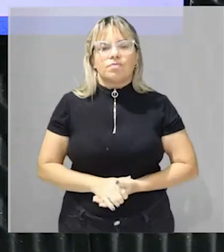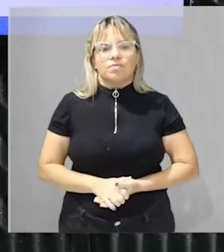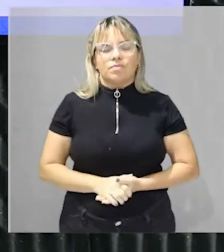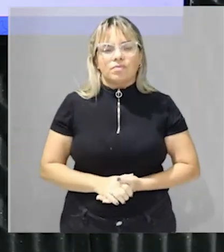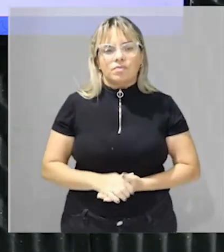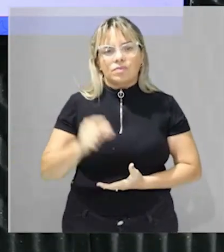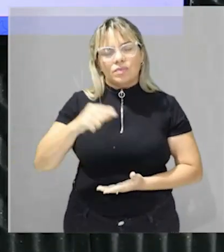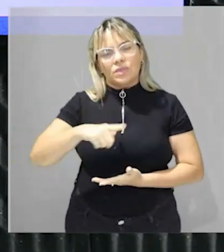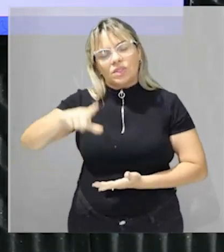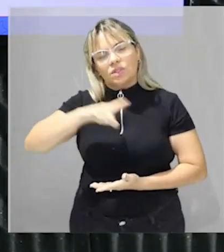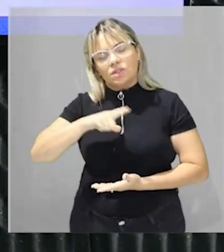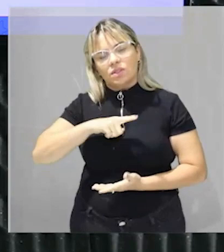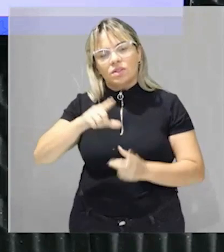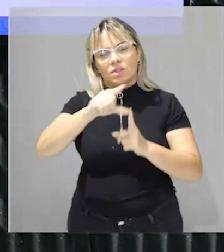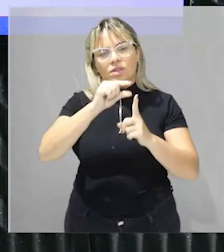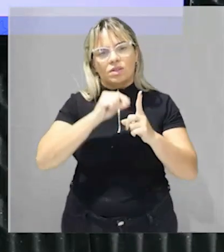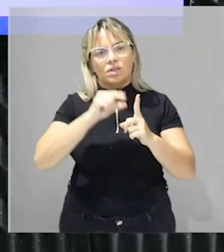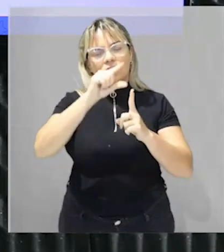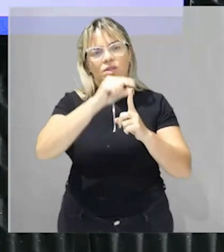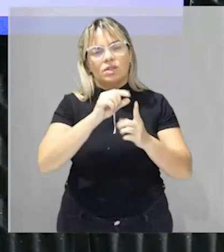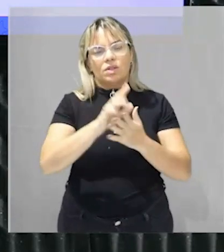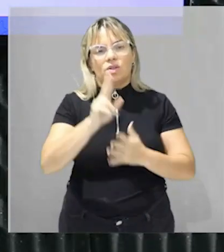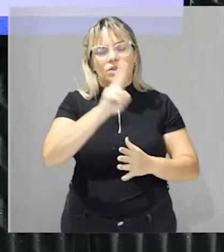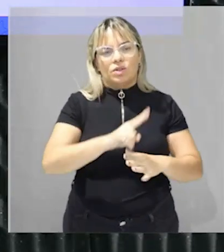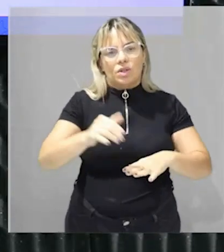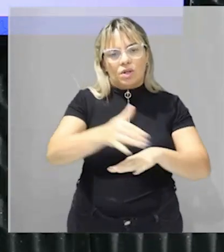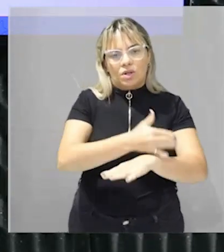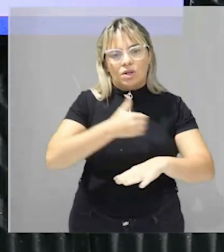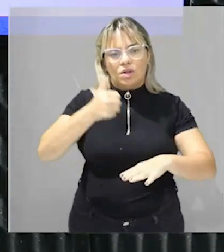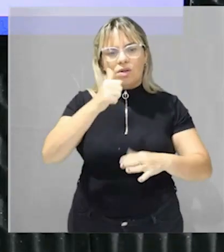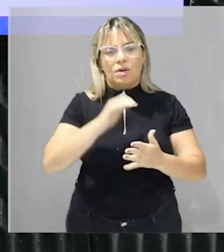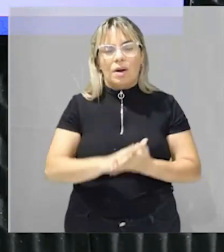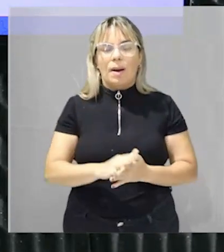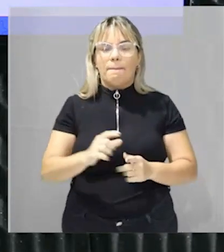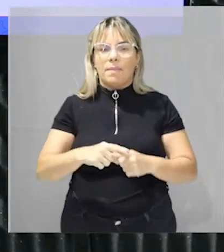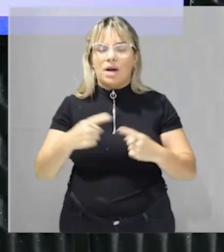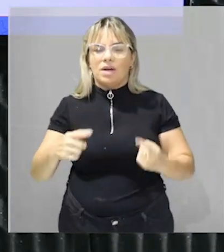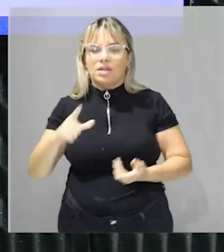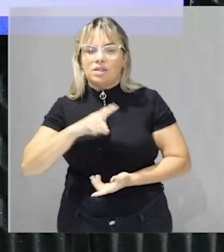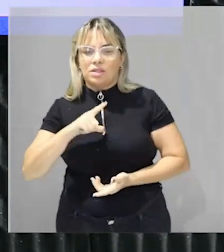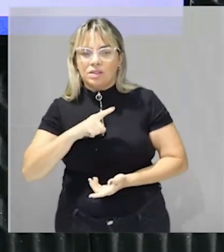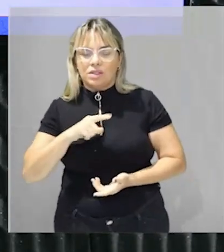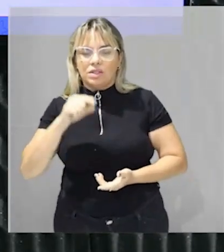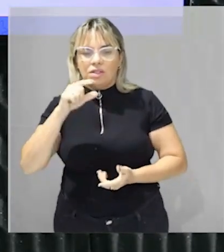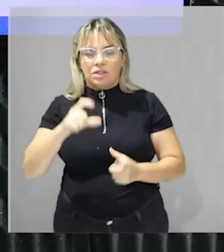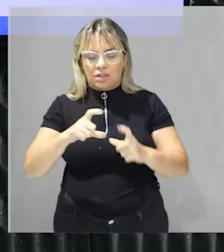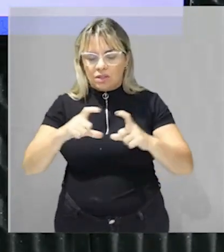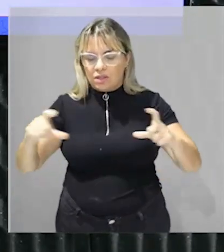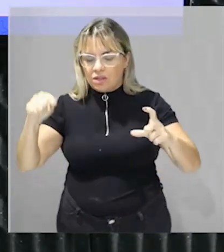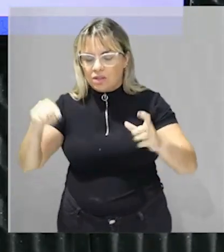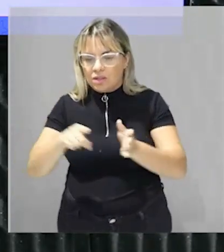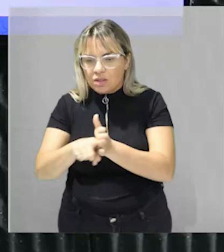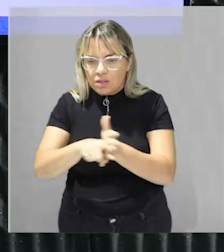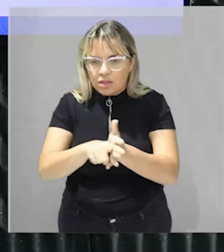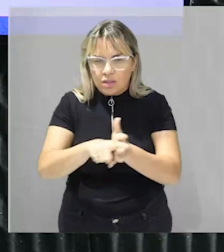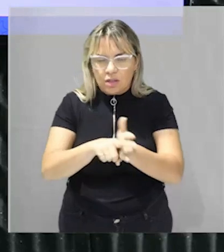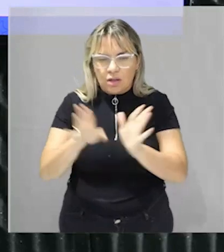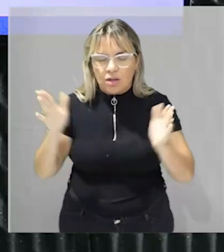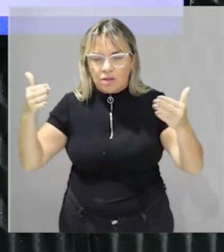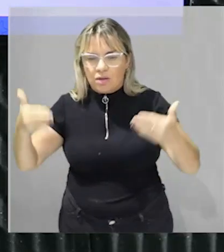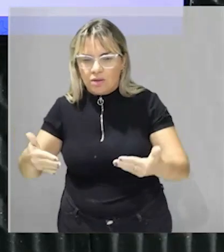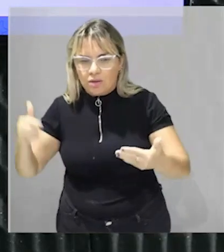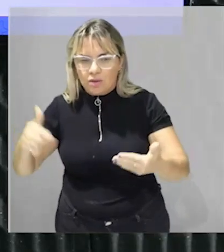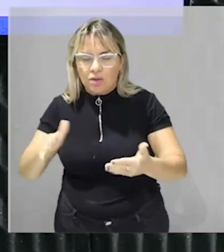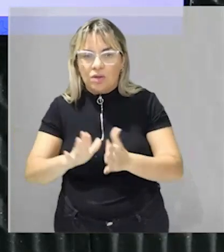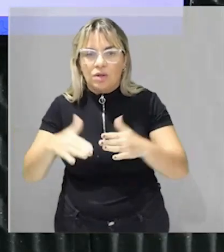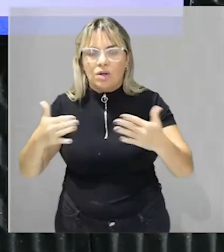utilizar desse melhoramento mas na segunda parte do texto é muito claro nós temos ali pesquisas destinadas a